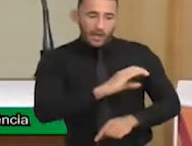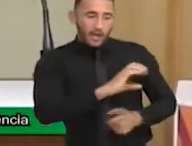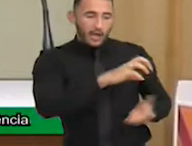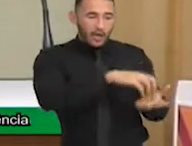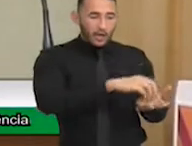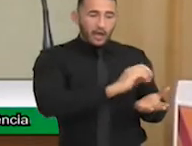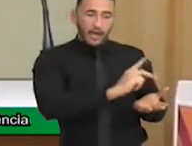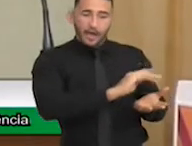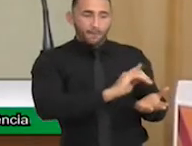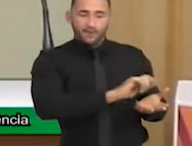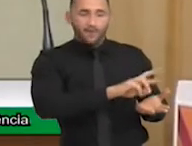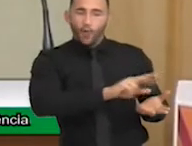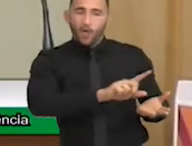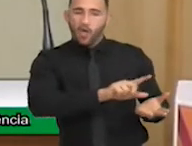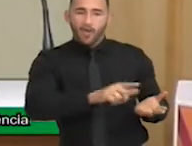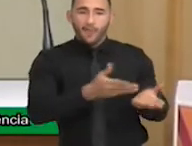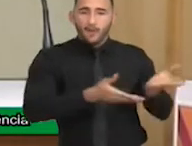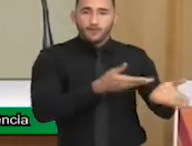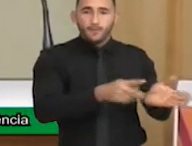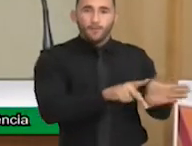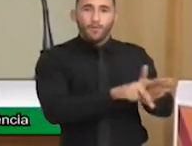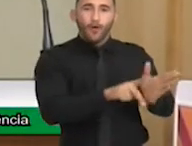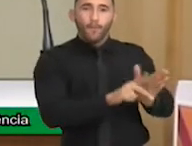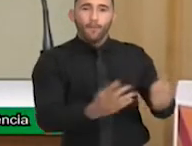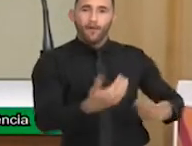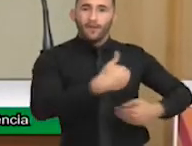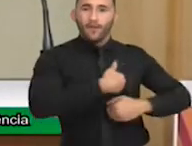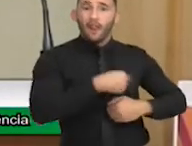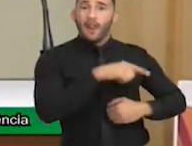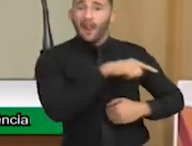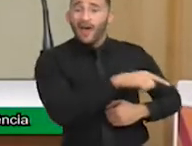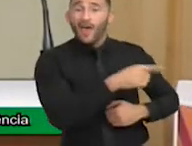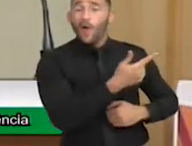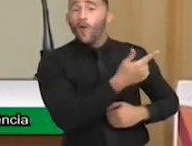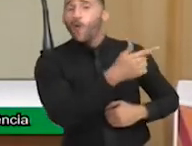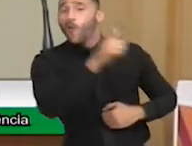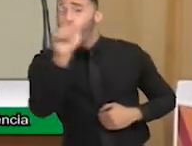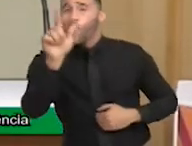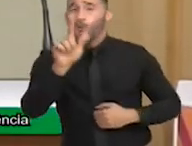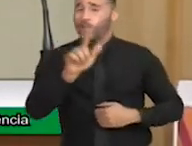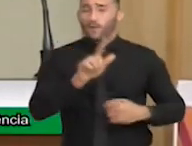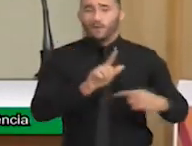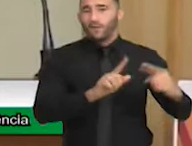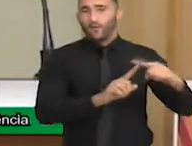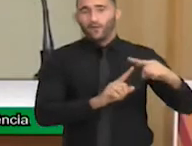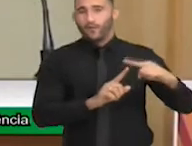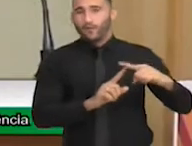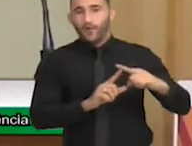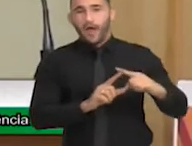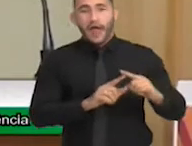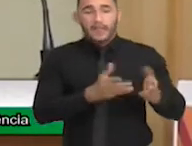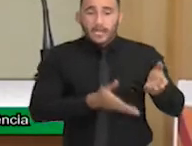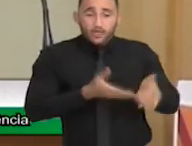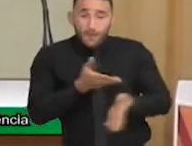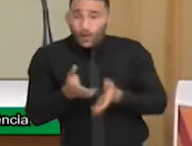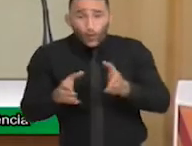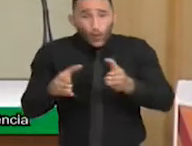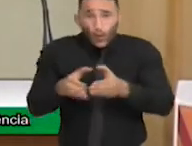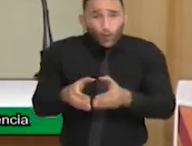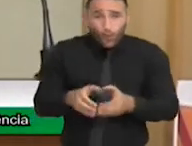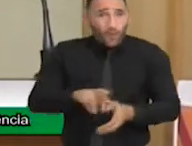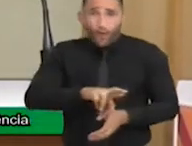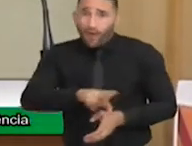autista, porque tem abordagem psicanalista. Oficinas de atendimento em grupo não é atendimento clínico.